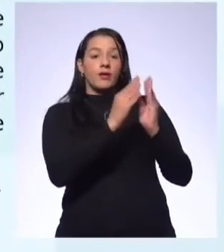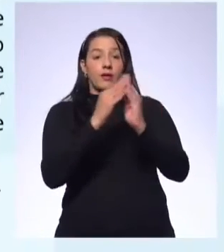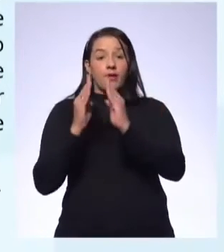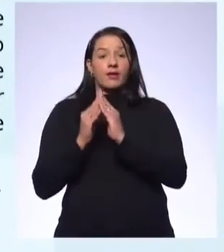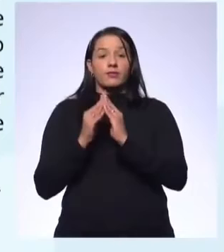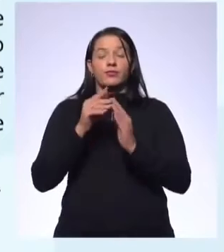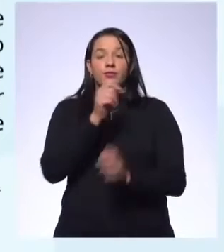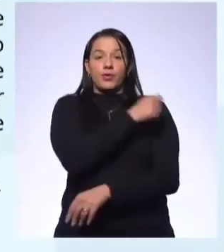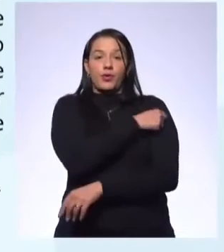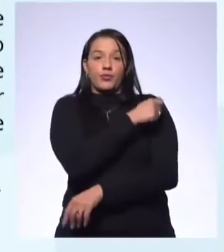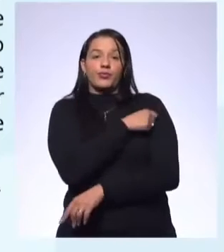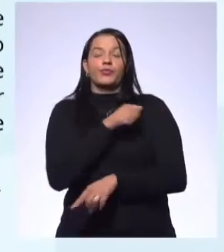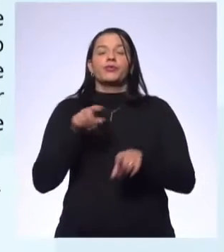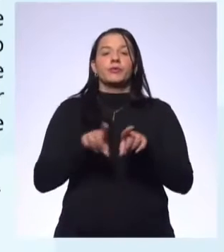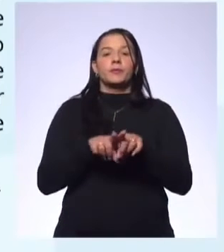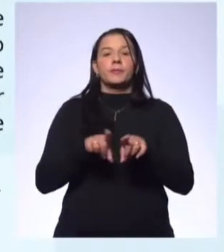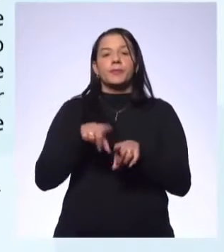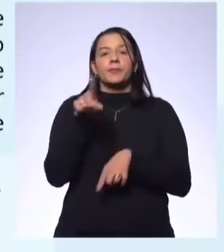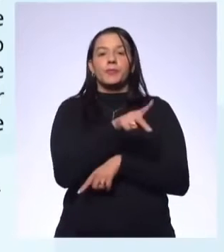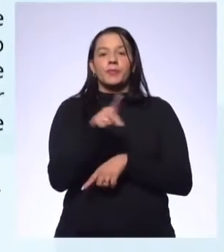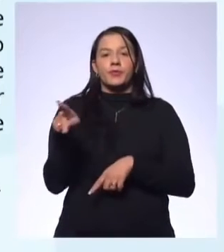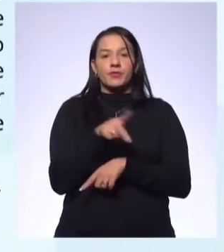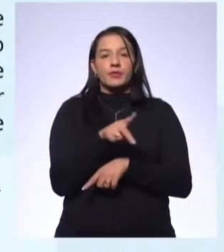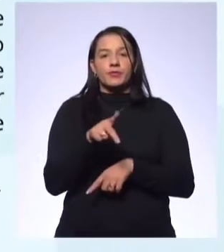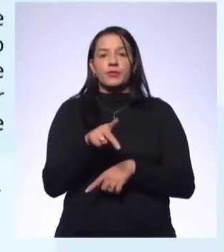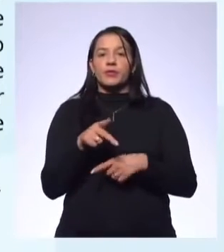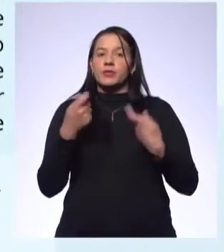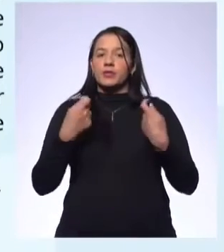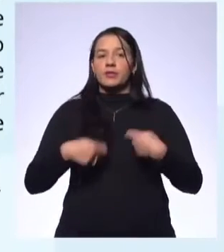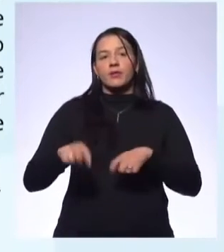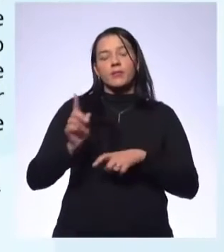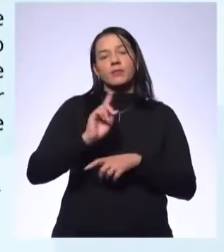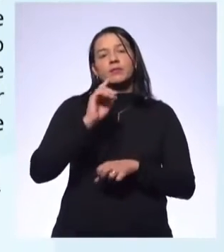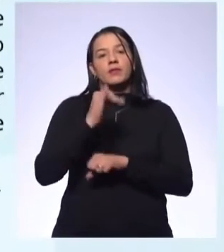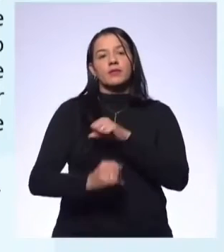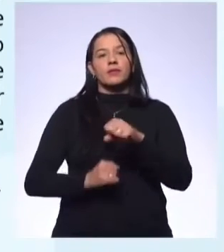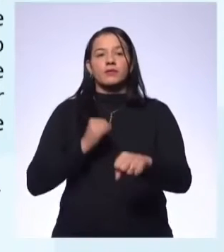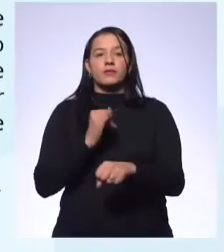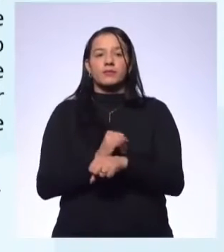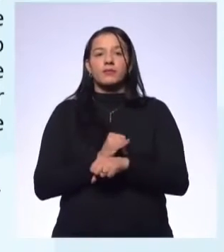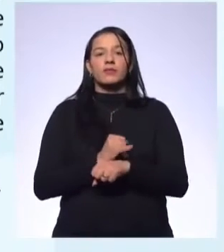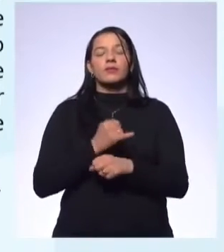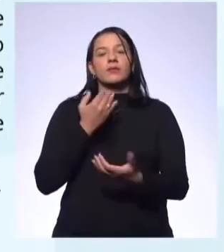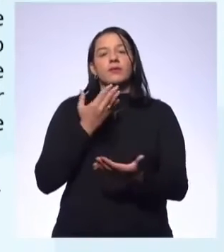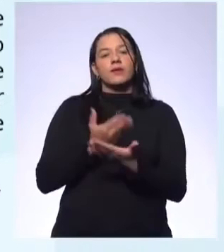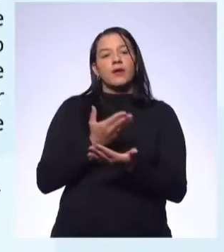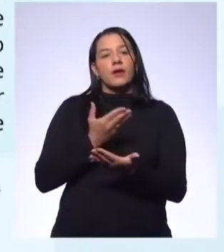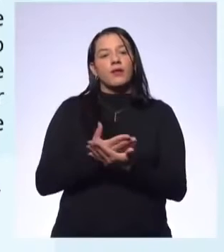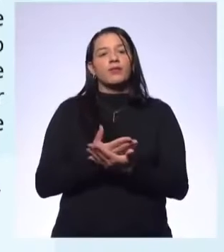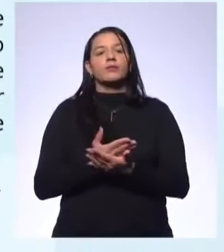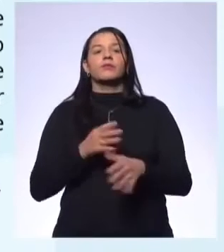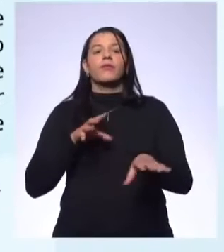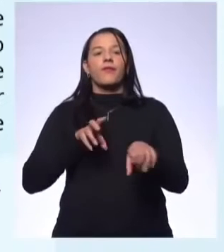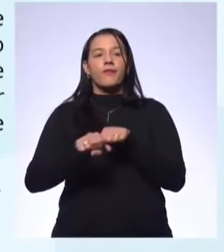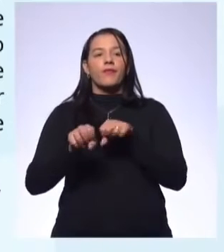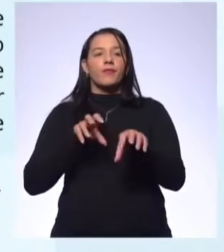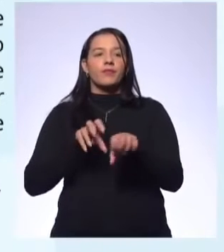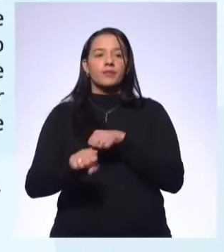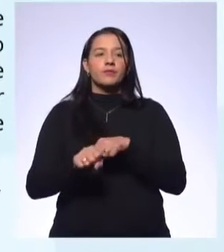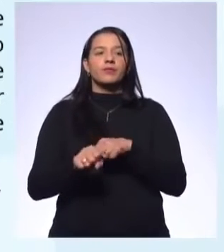professores, sem necessidade de internet, com aulas e formações de todas as áreas disciplinares